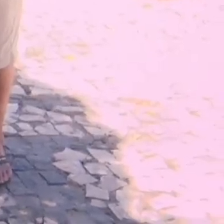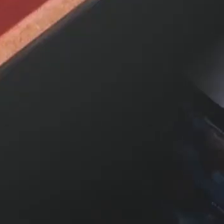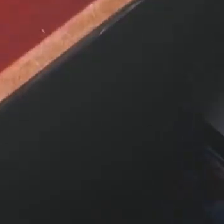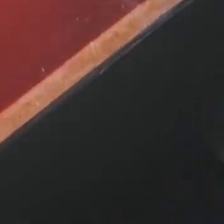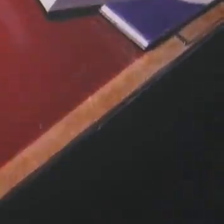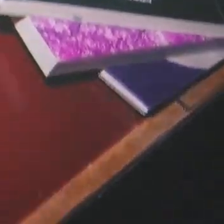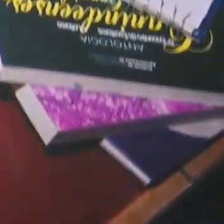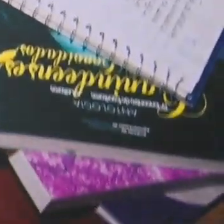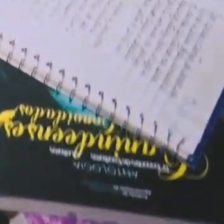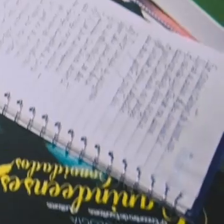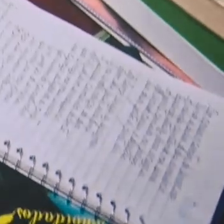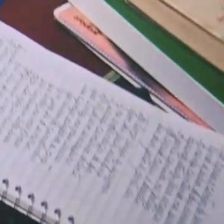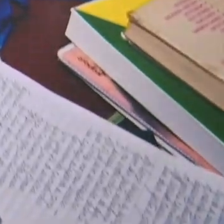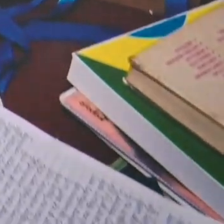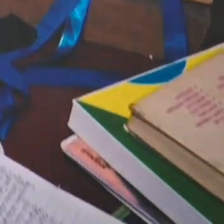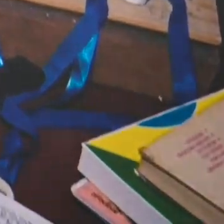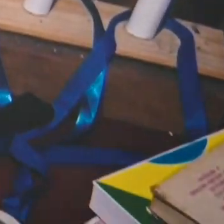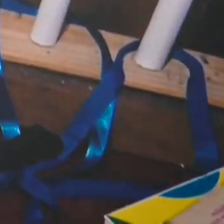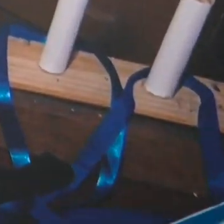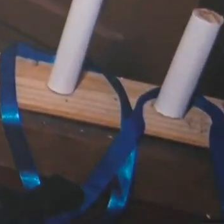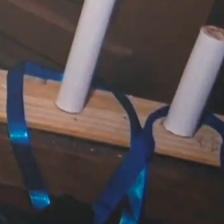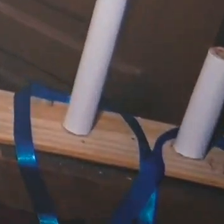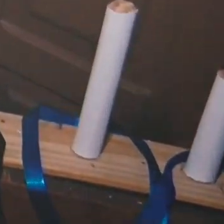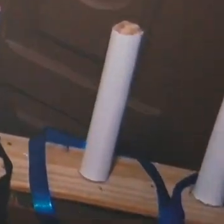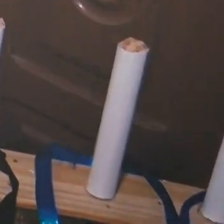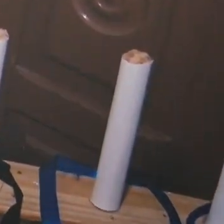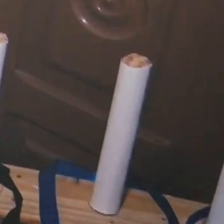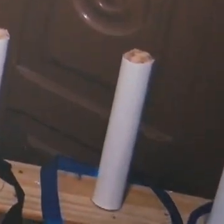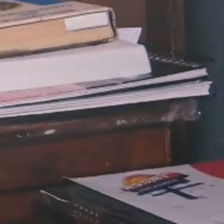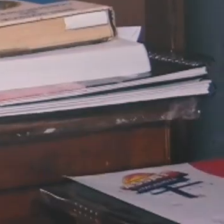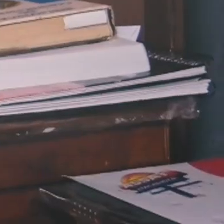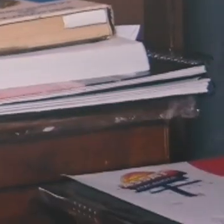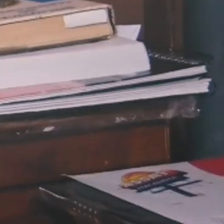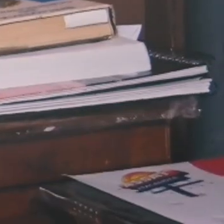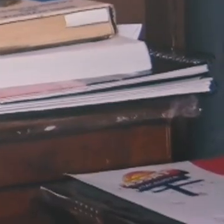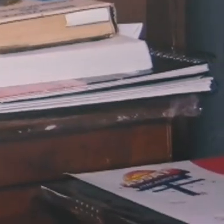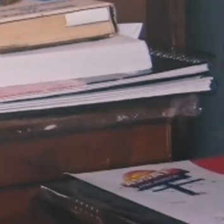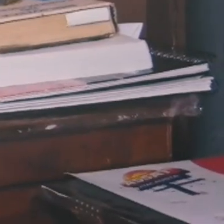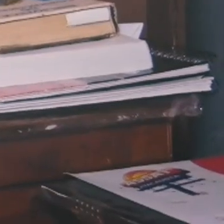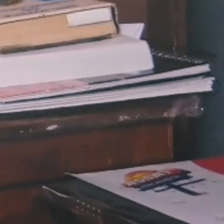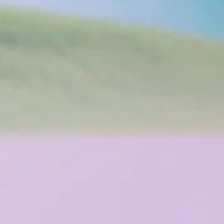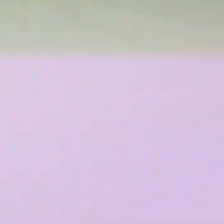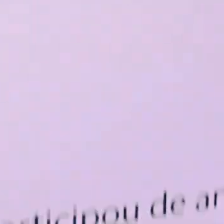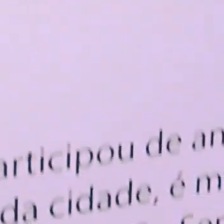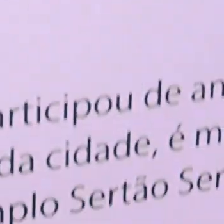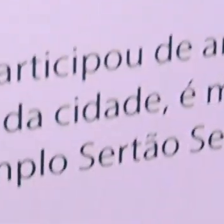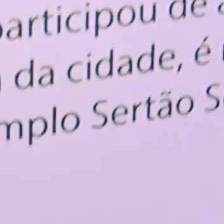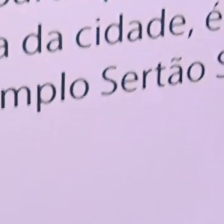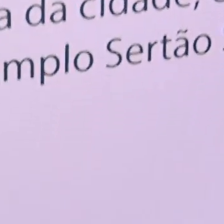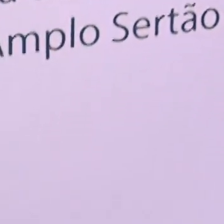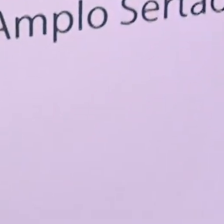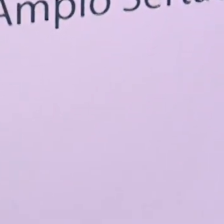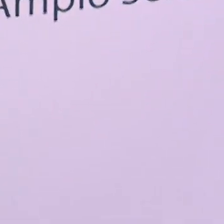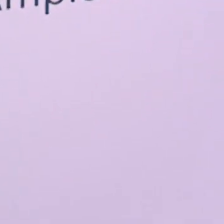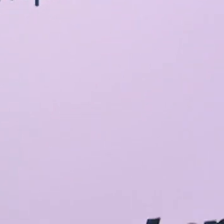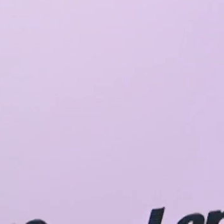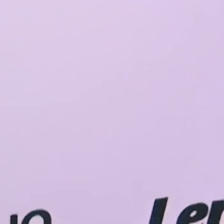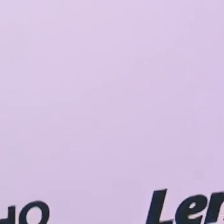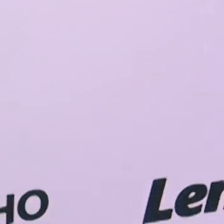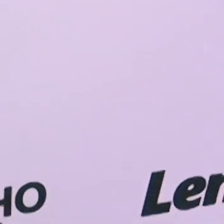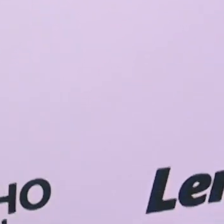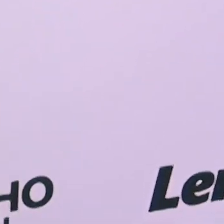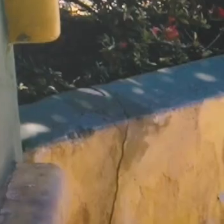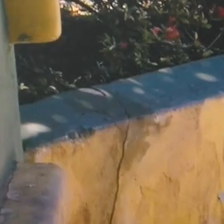Poeta. Mas ele também é escritor e cordelista, faz parte da Academia Literária do Amplo Sertão Sergipano e se